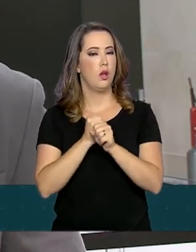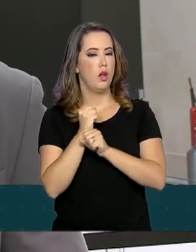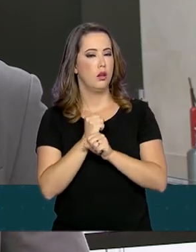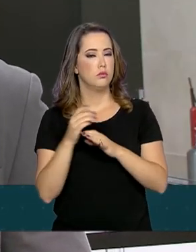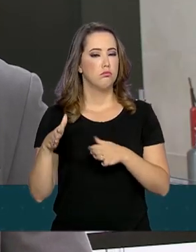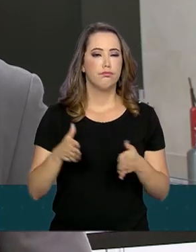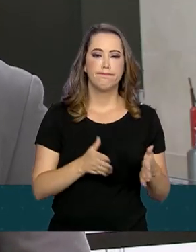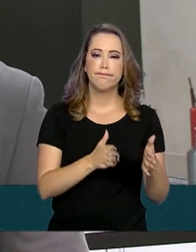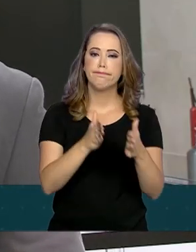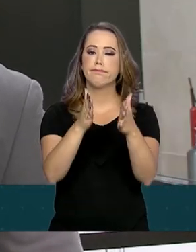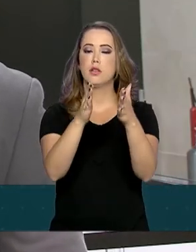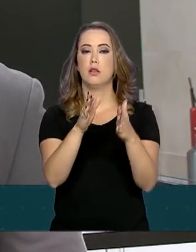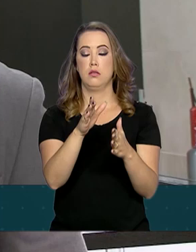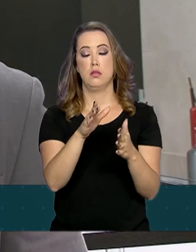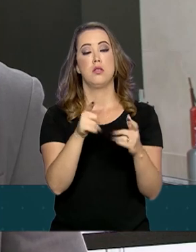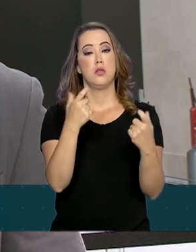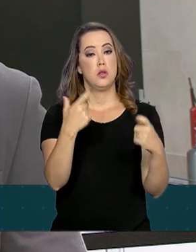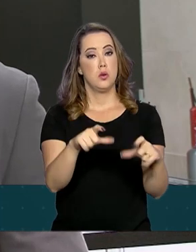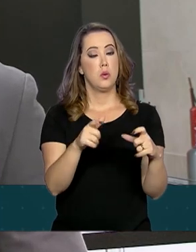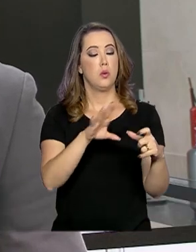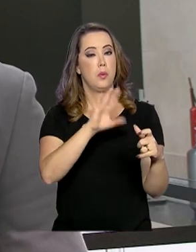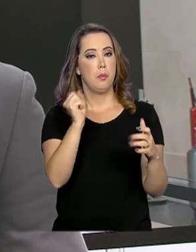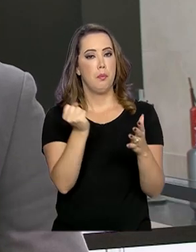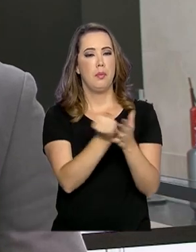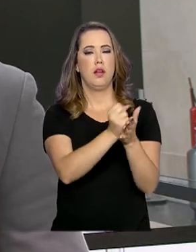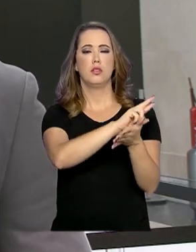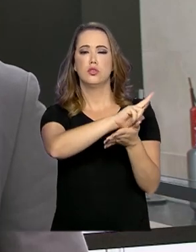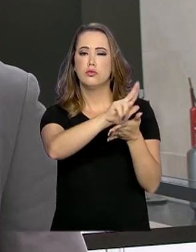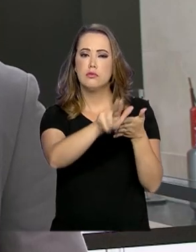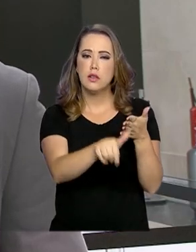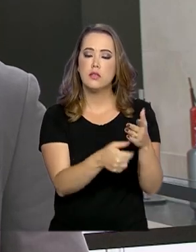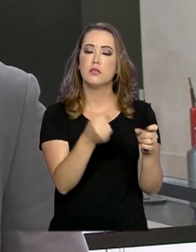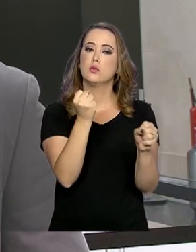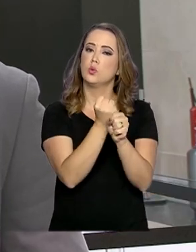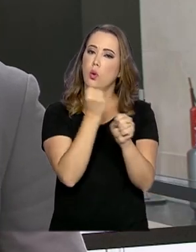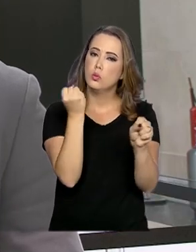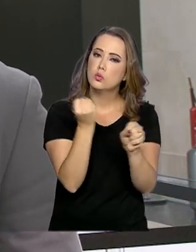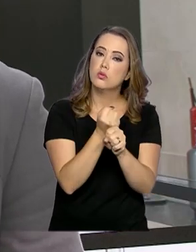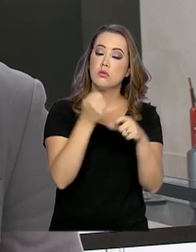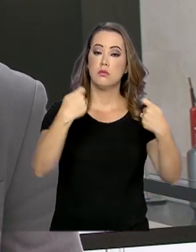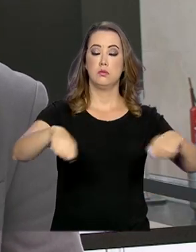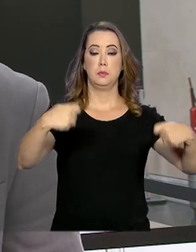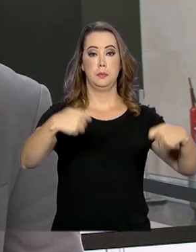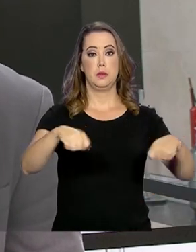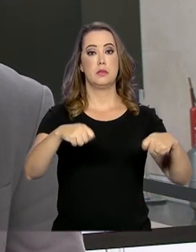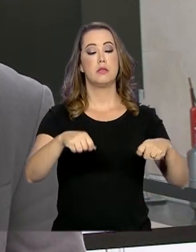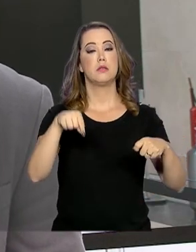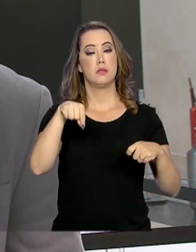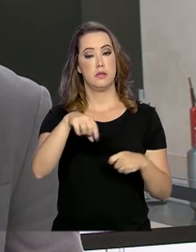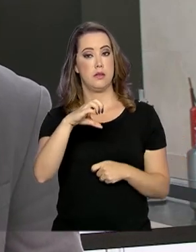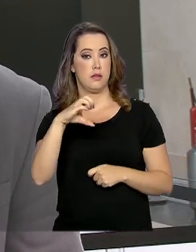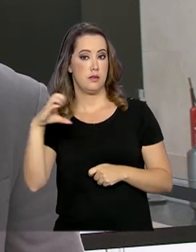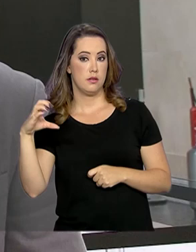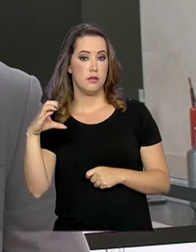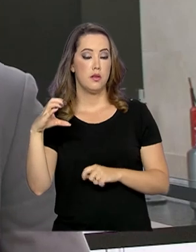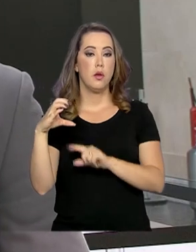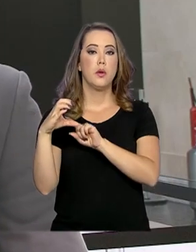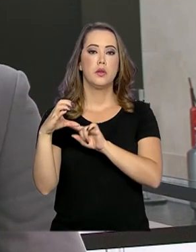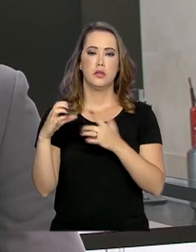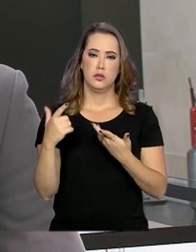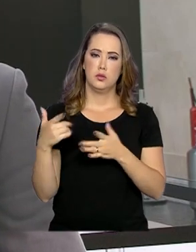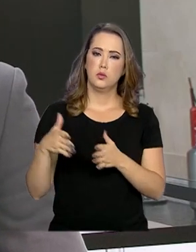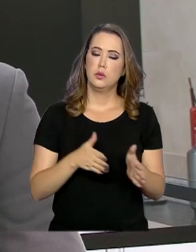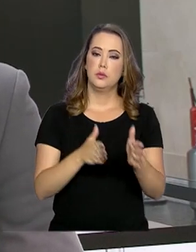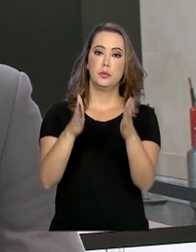e marca uma série de concessões federais de infraestrutura de transporte que serão realizadas em Santa Catarina. Além de